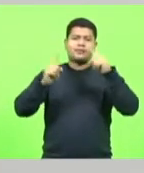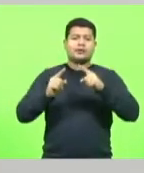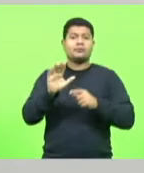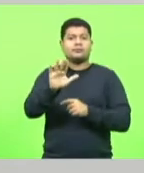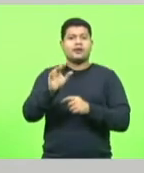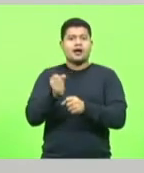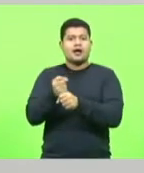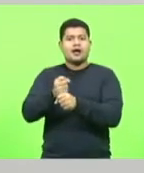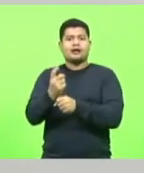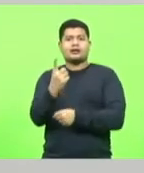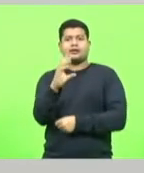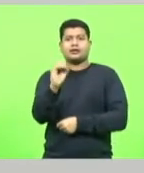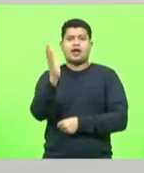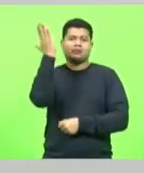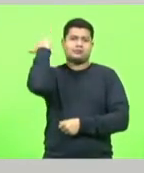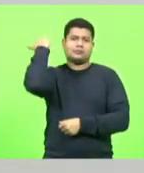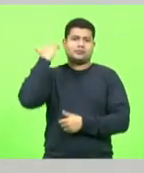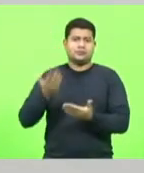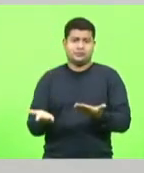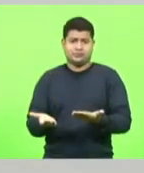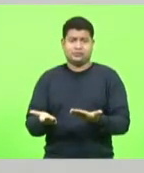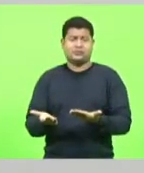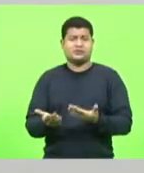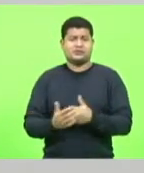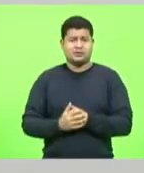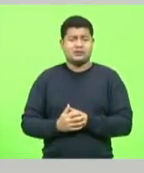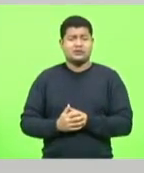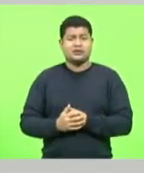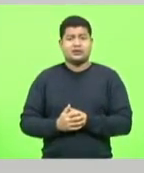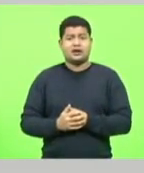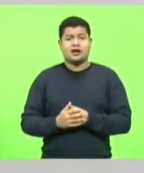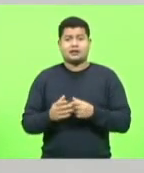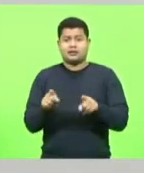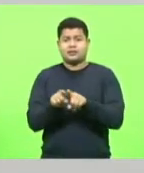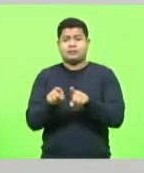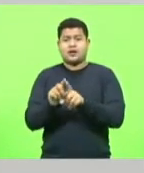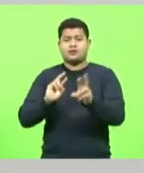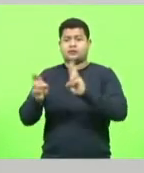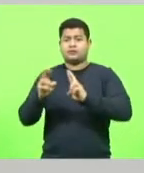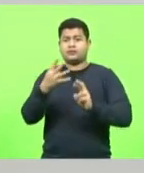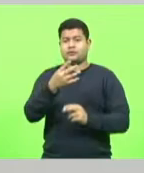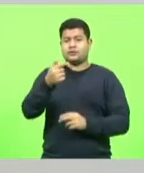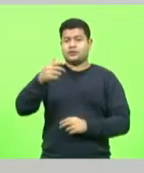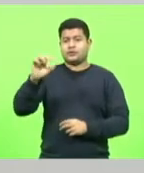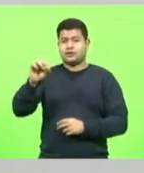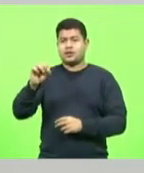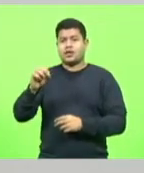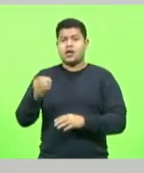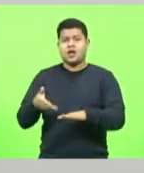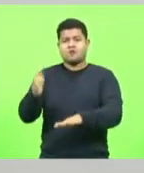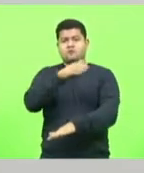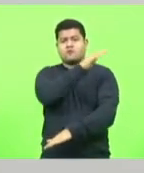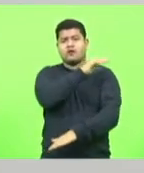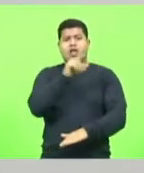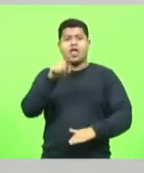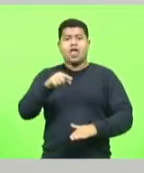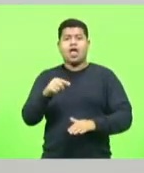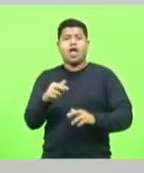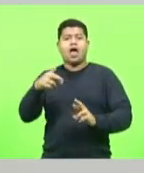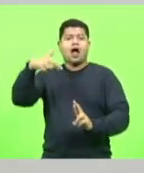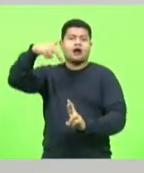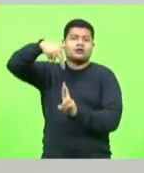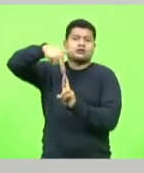A 470, o nosso alto vale que é que é essa espinha dorsal do Estado